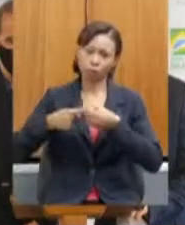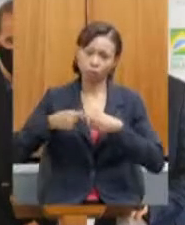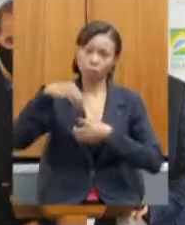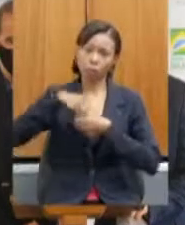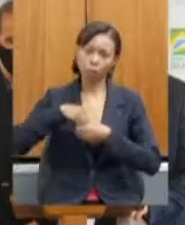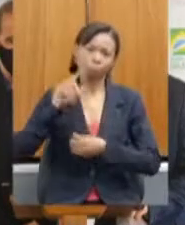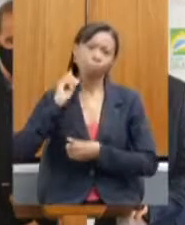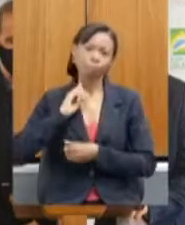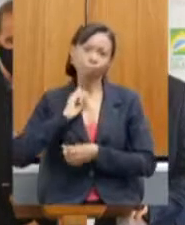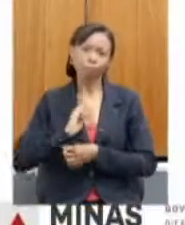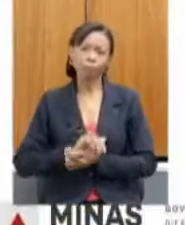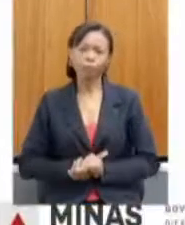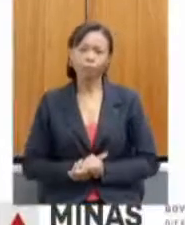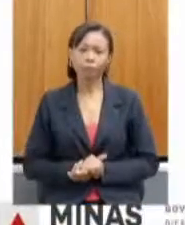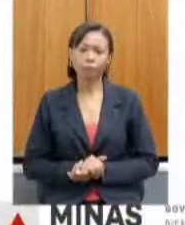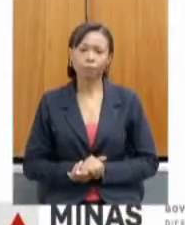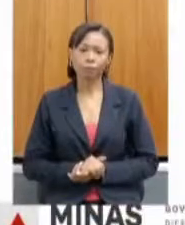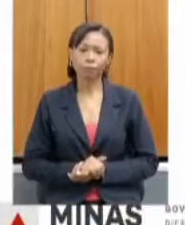Pode passar?